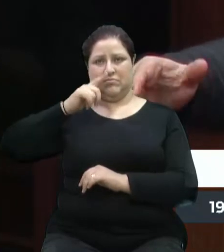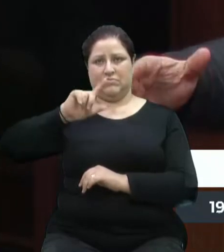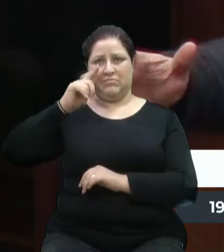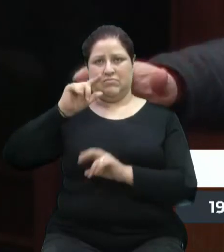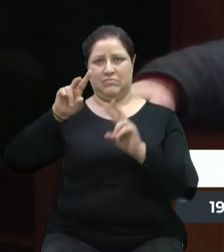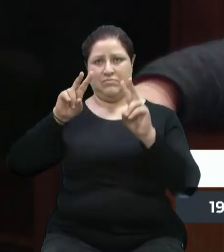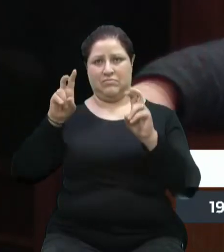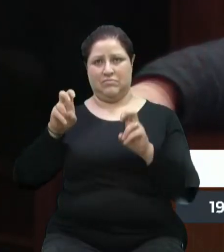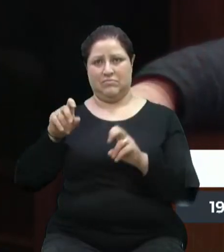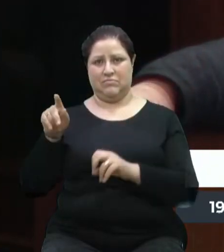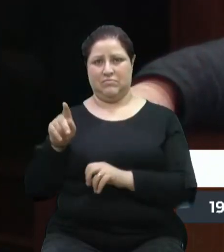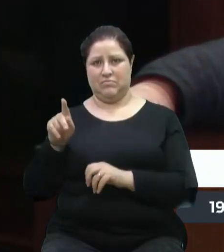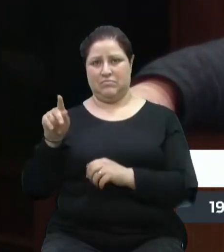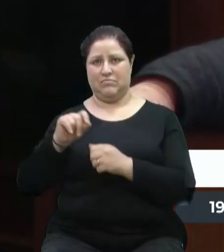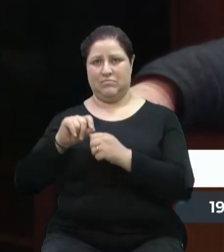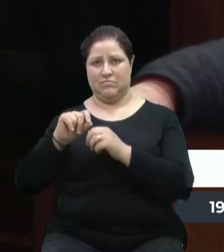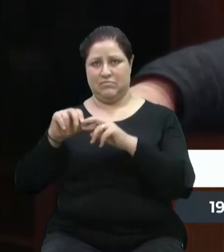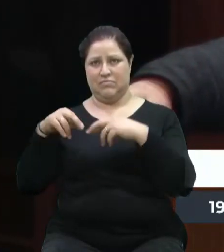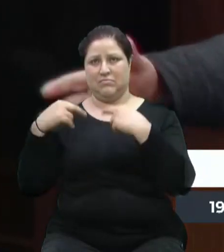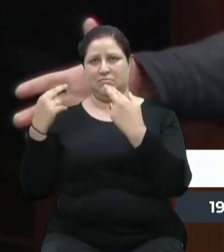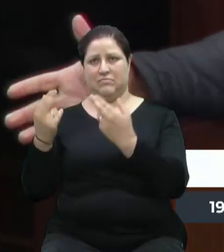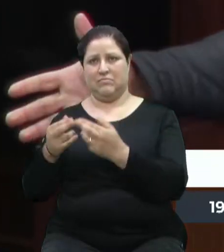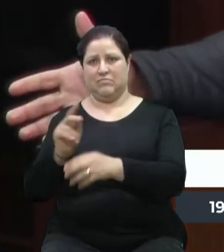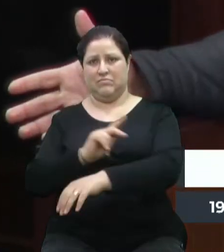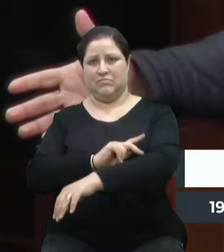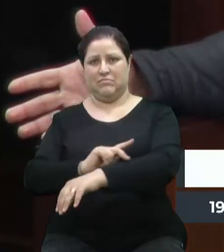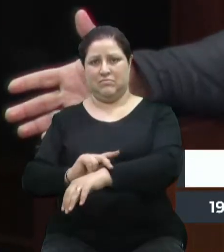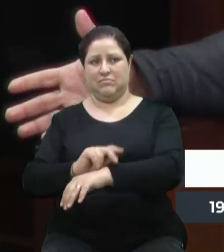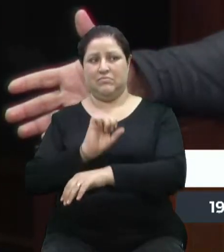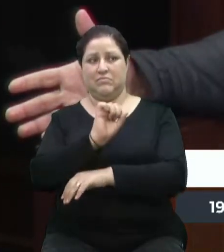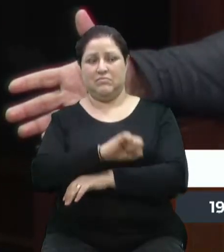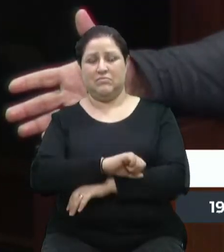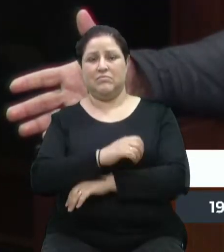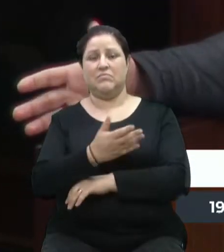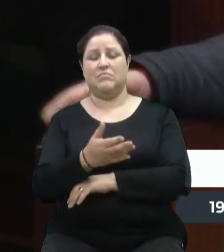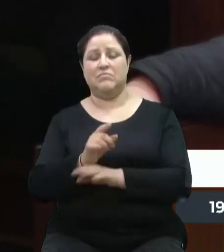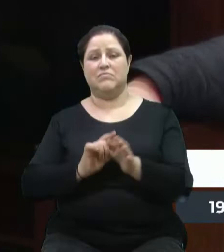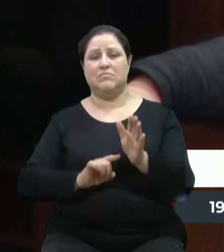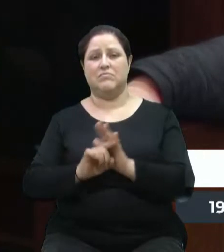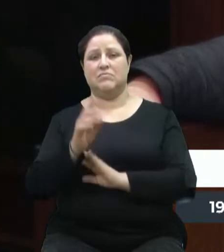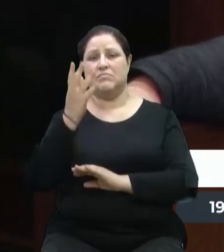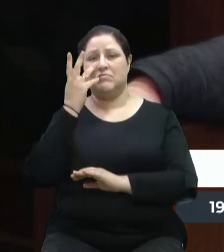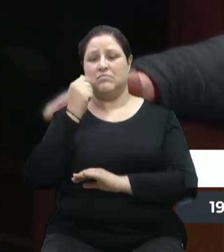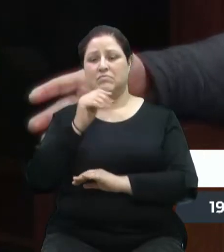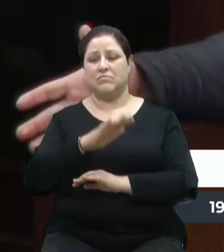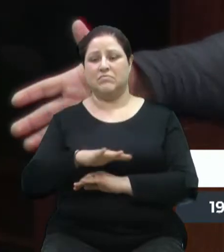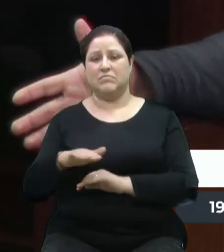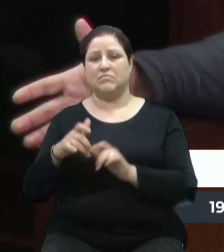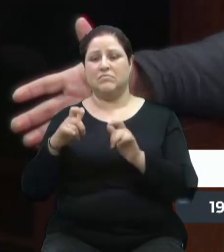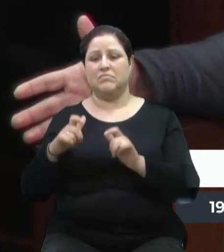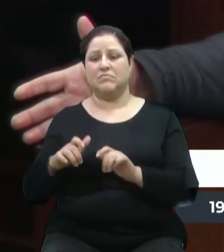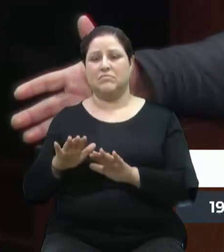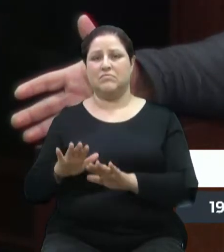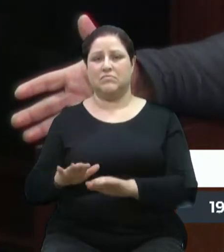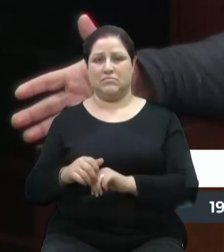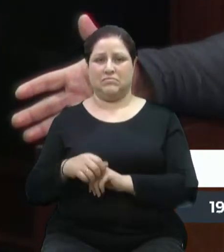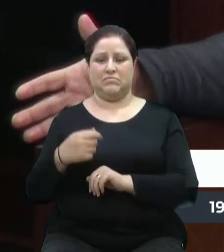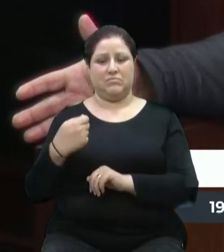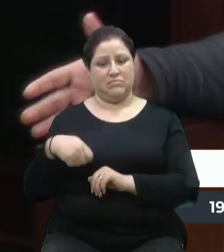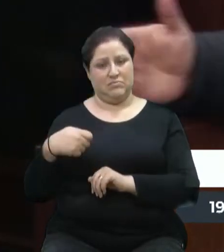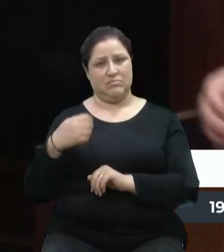das professoras fazerem reuniões pedagógicas? Sim, mas a criança vai ficar onde? A criança tem que ficar na escola.